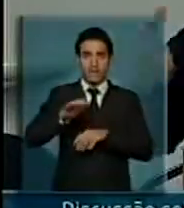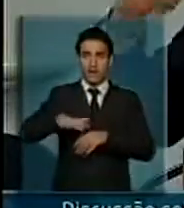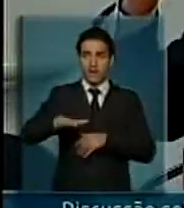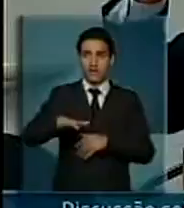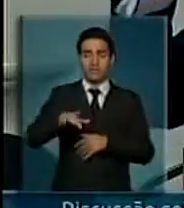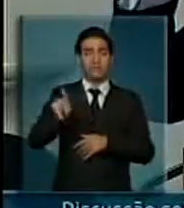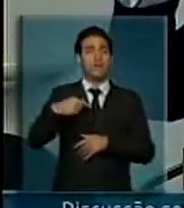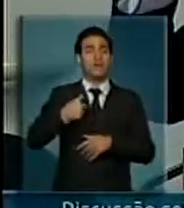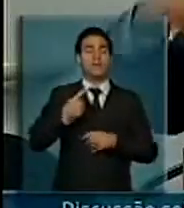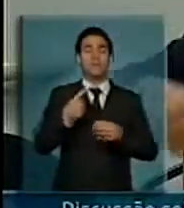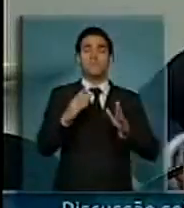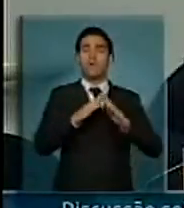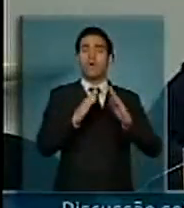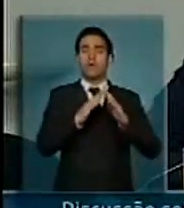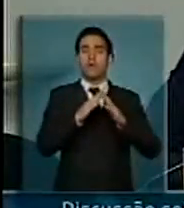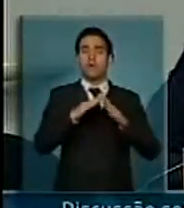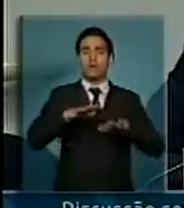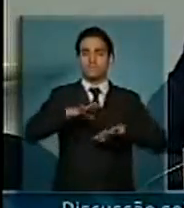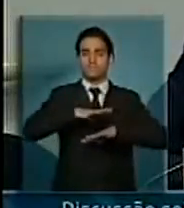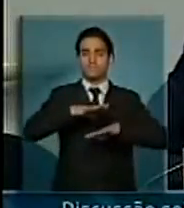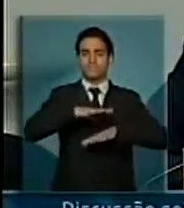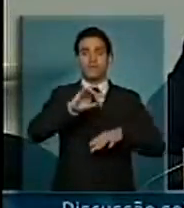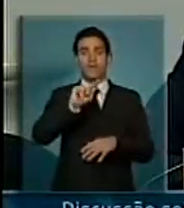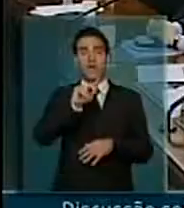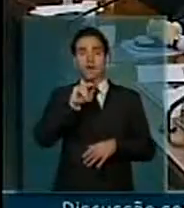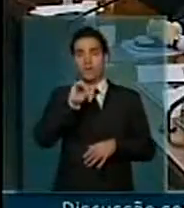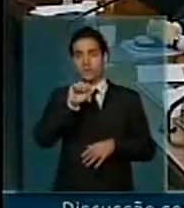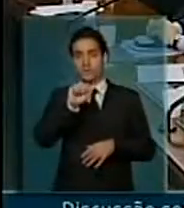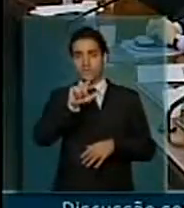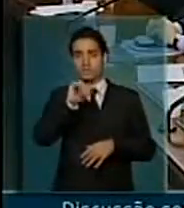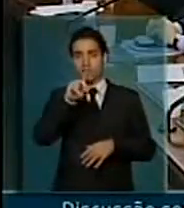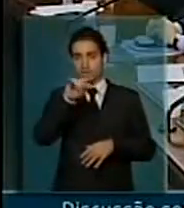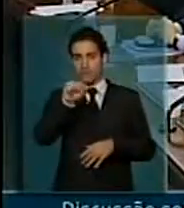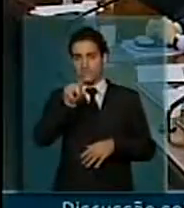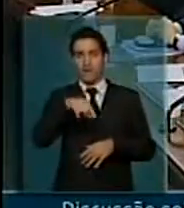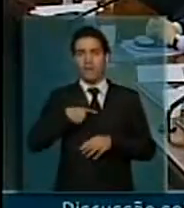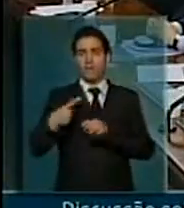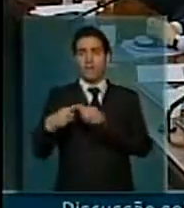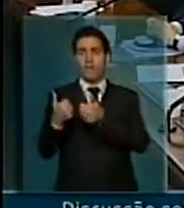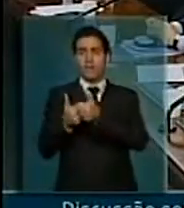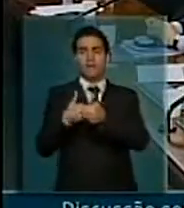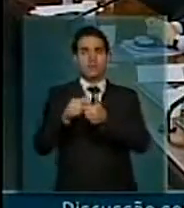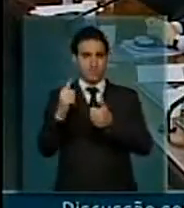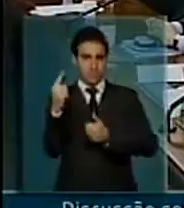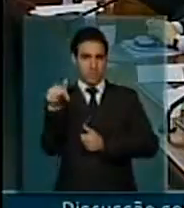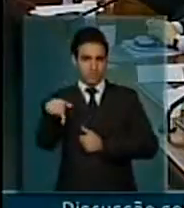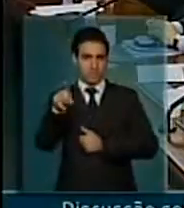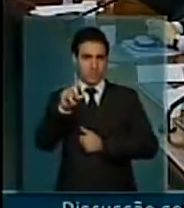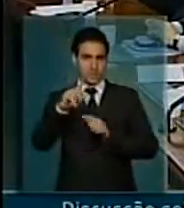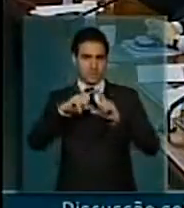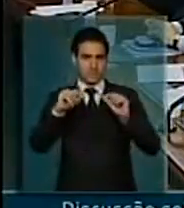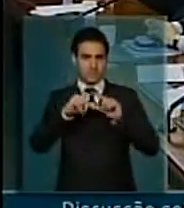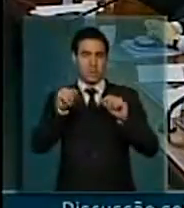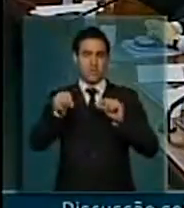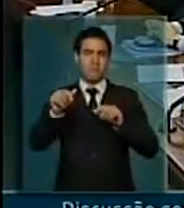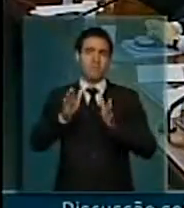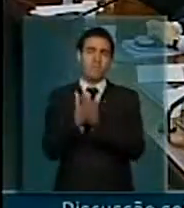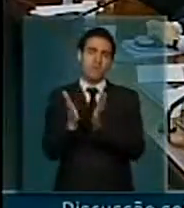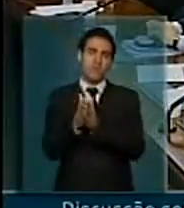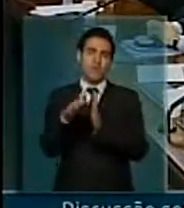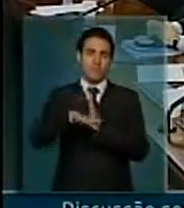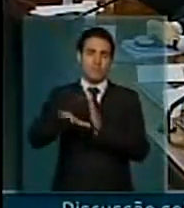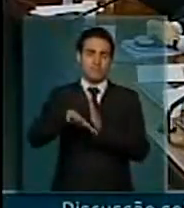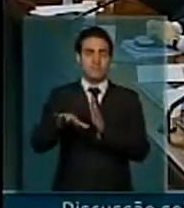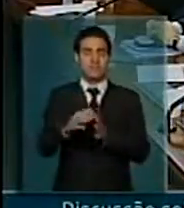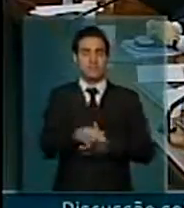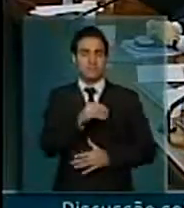Lindas, que é um município aqui vizinho, em Goiás, município de baixa renda, sim, a população com